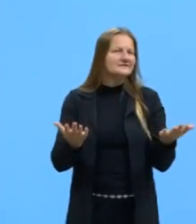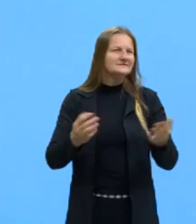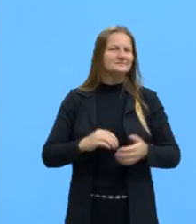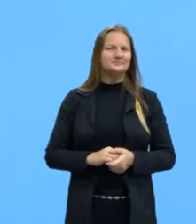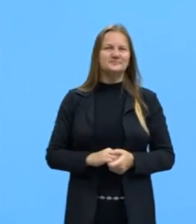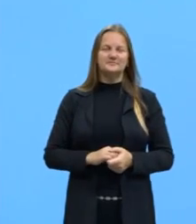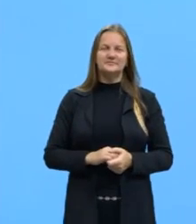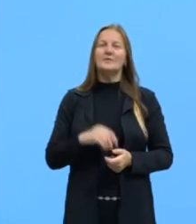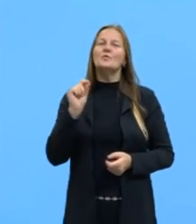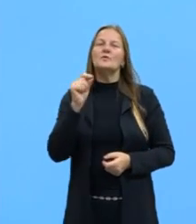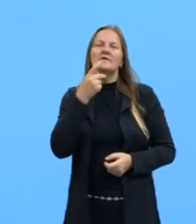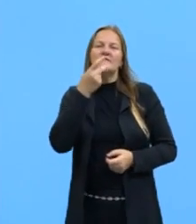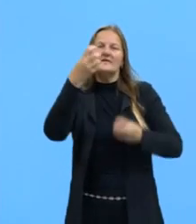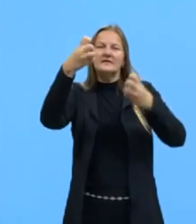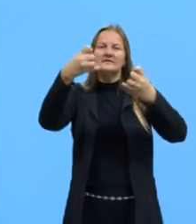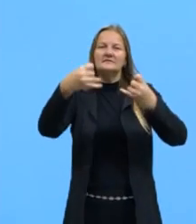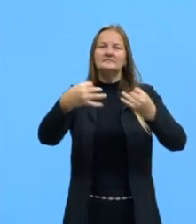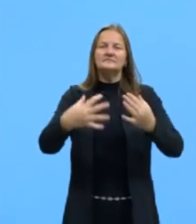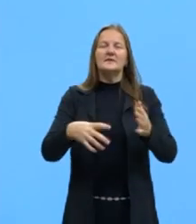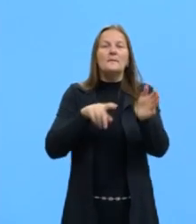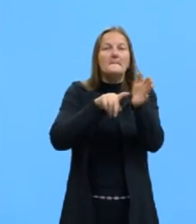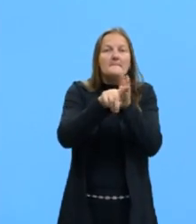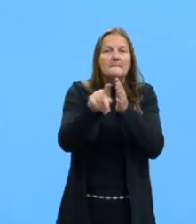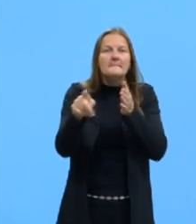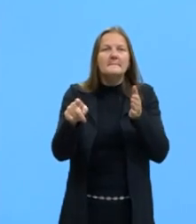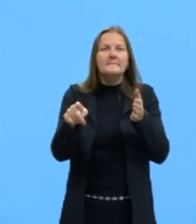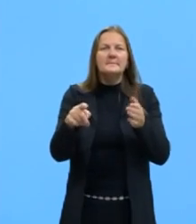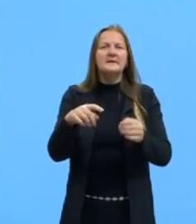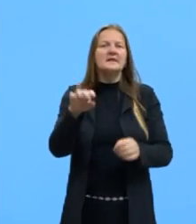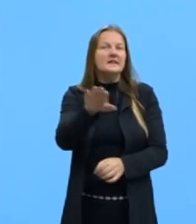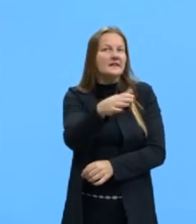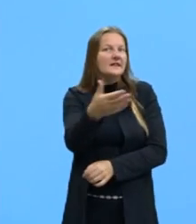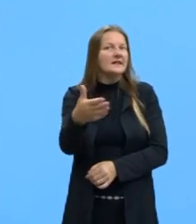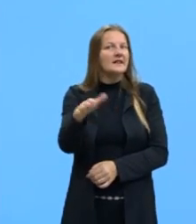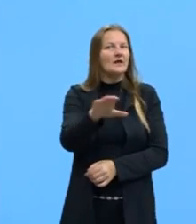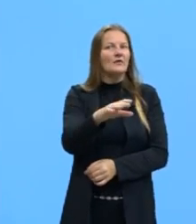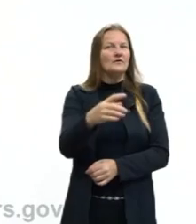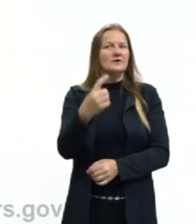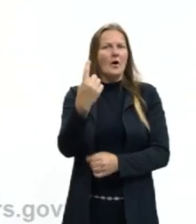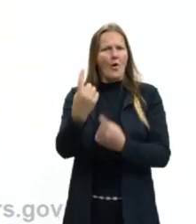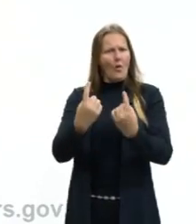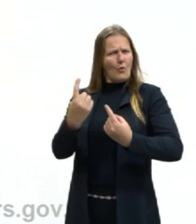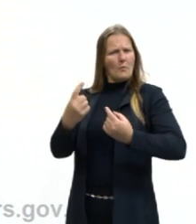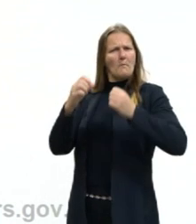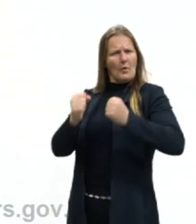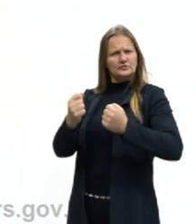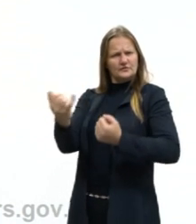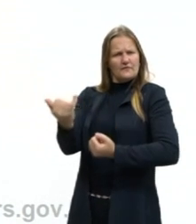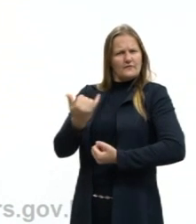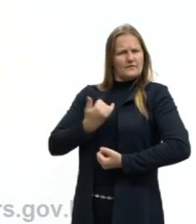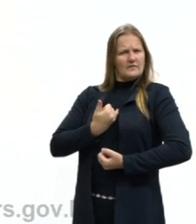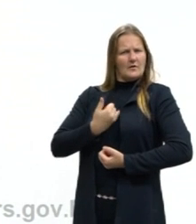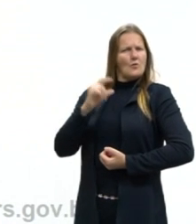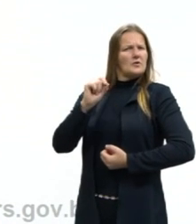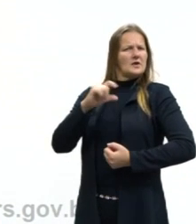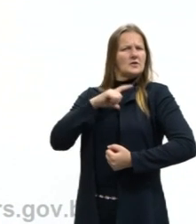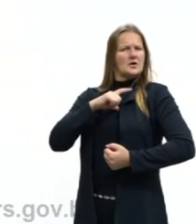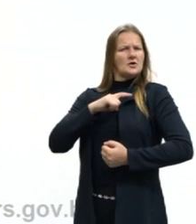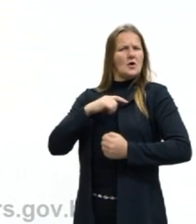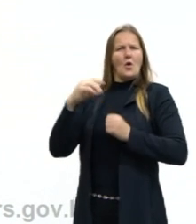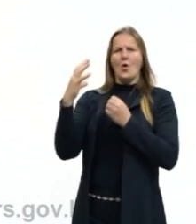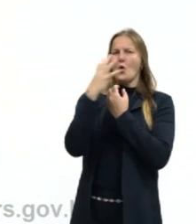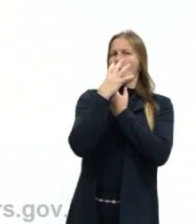O que ele diz? Ele faz a seguinte pergunta. Talvez, um dos senhores poderia me dizer o que há de tão